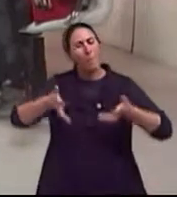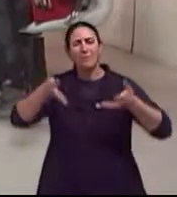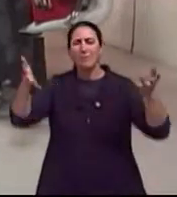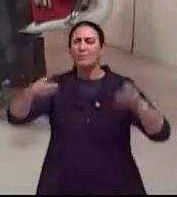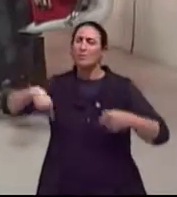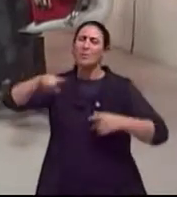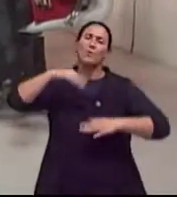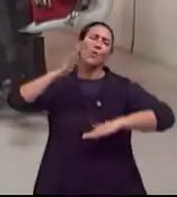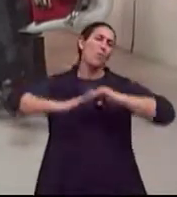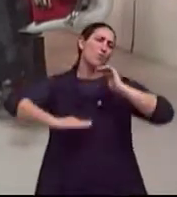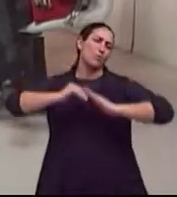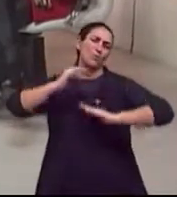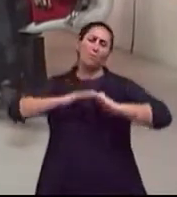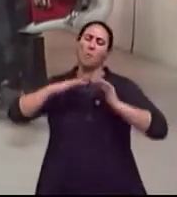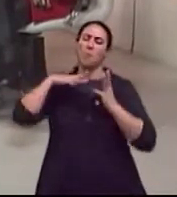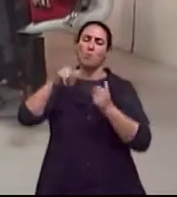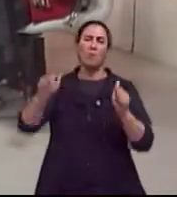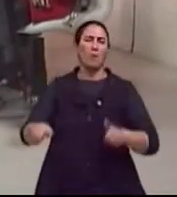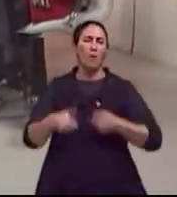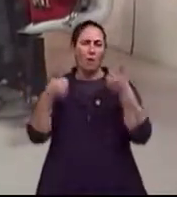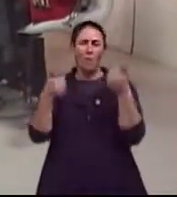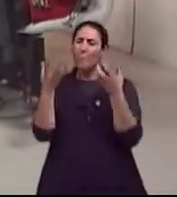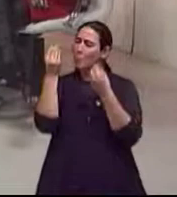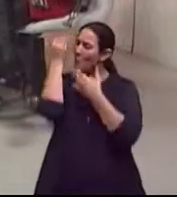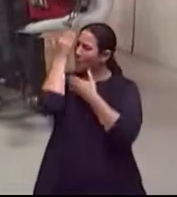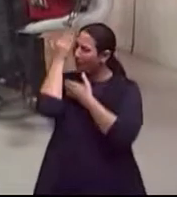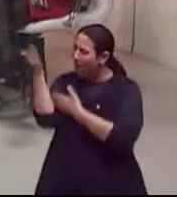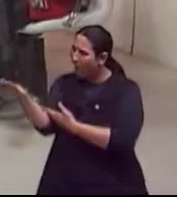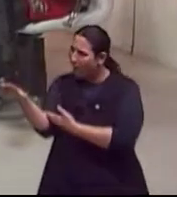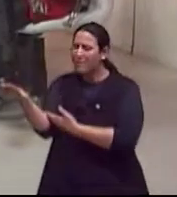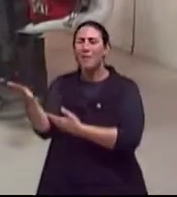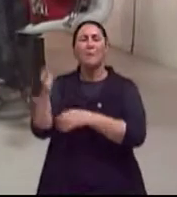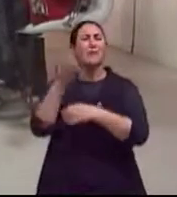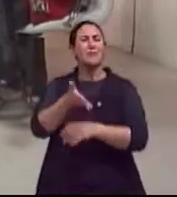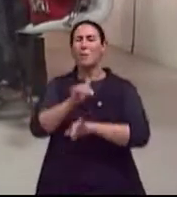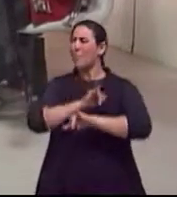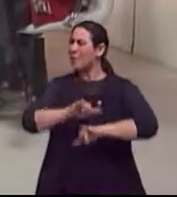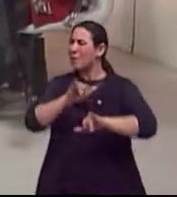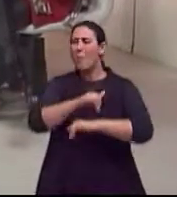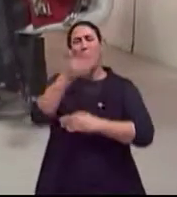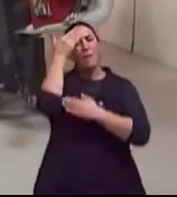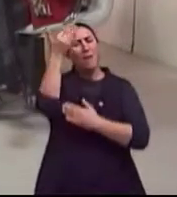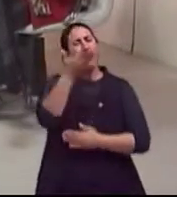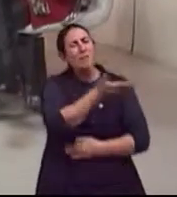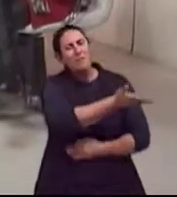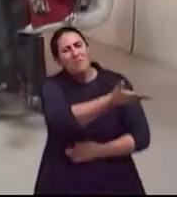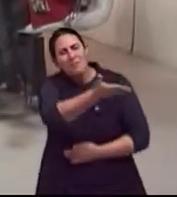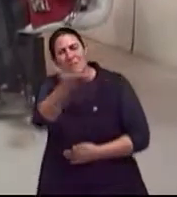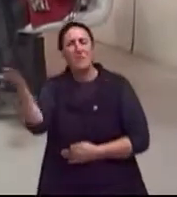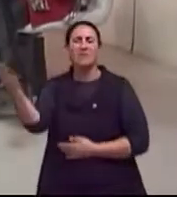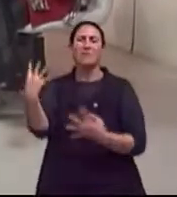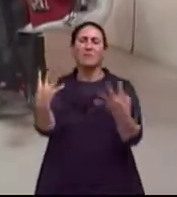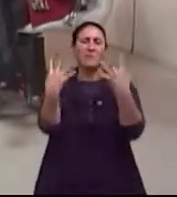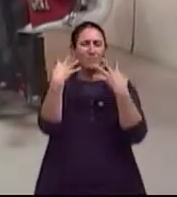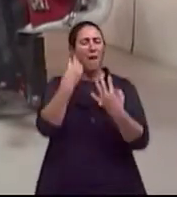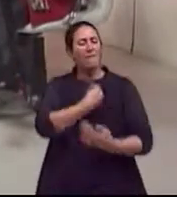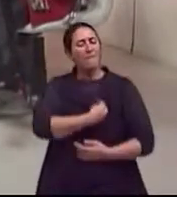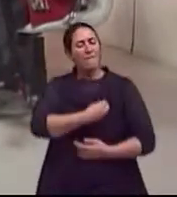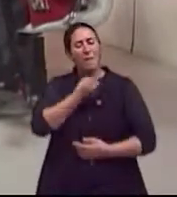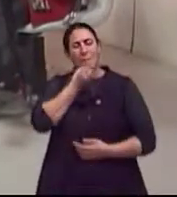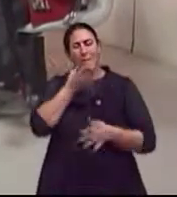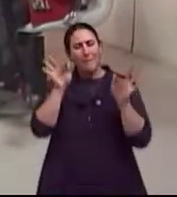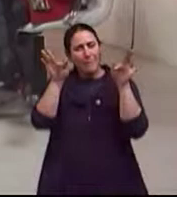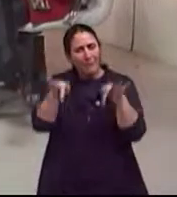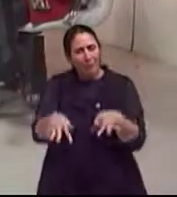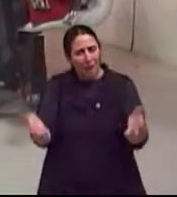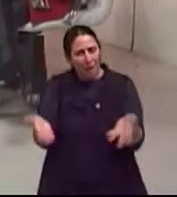constrói um mundo bem melhor. Obrigada a vocês por esse programa. Obrigada a vocês que nos assistiram aí. O Viva Bem fica por aqui.